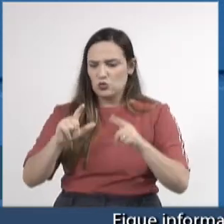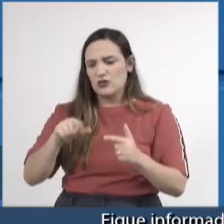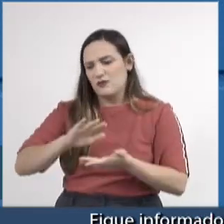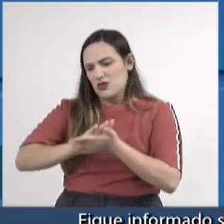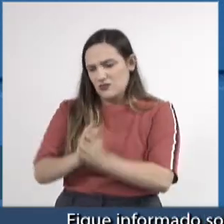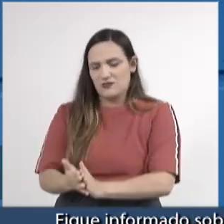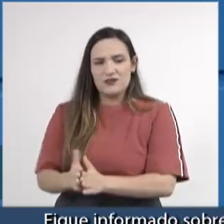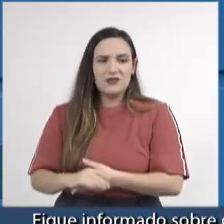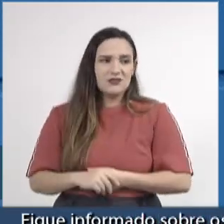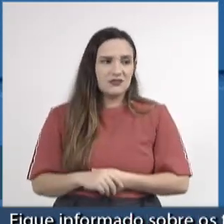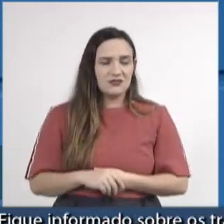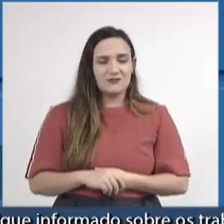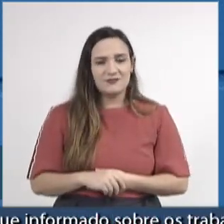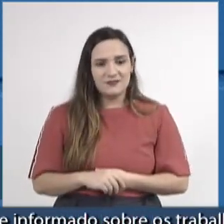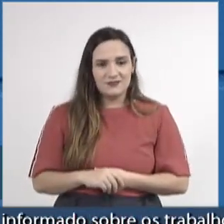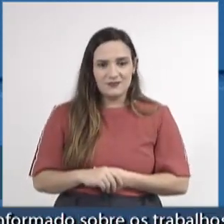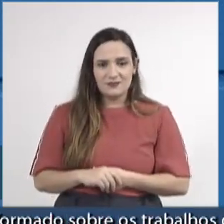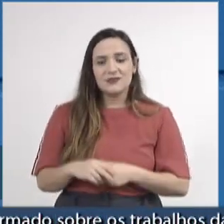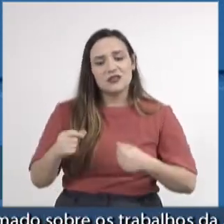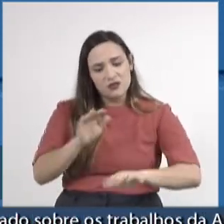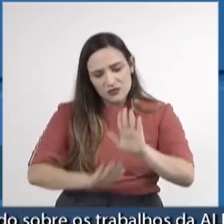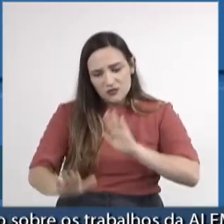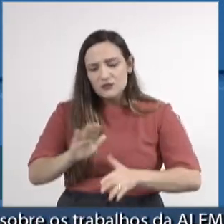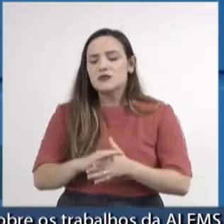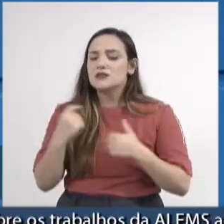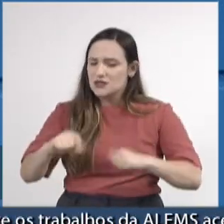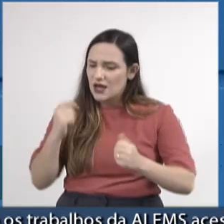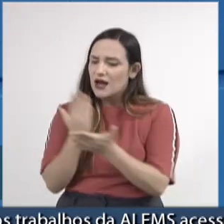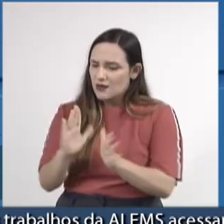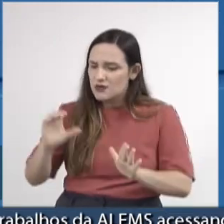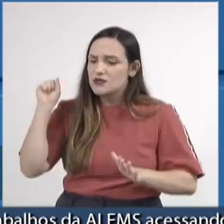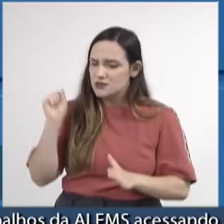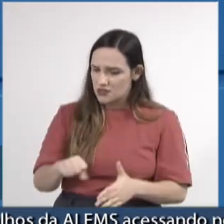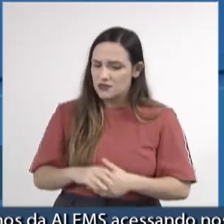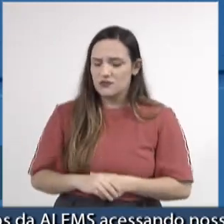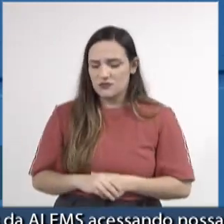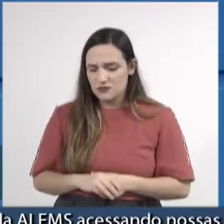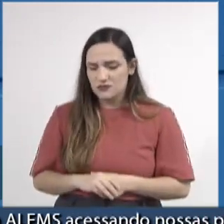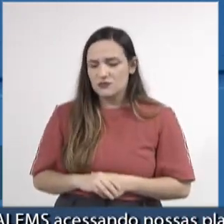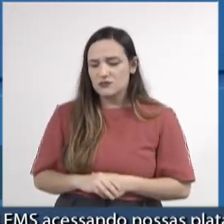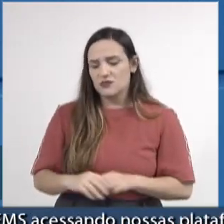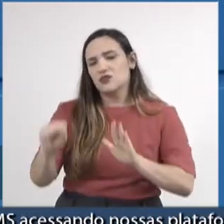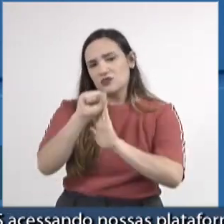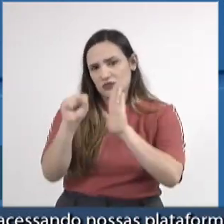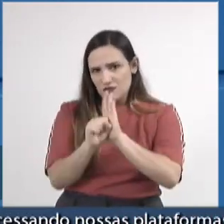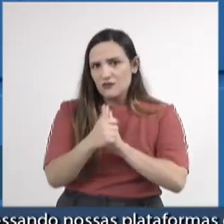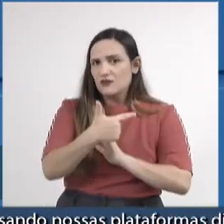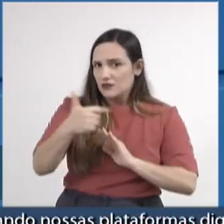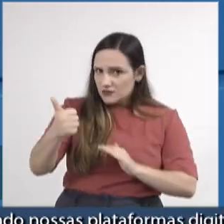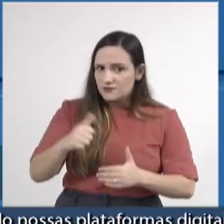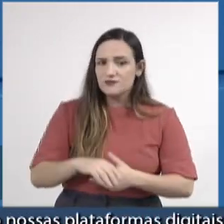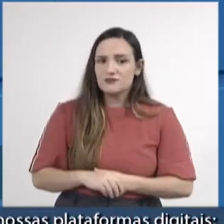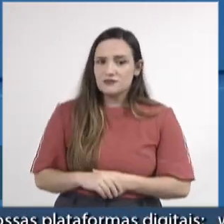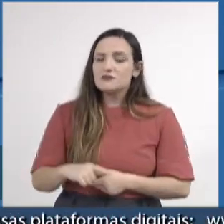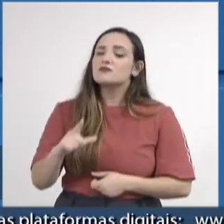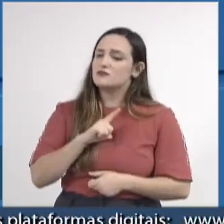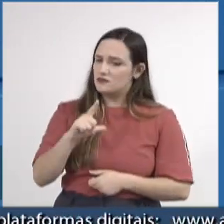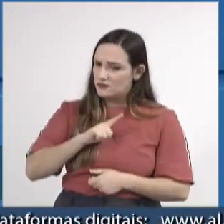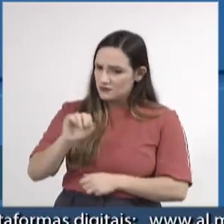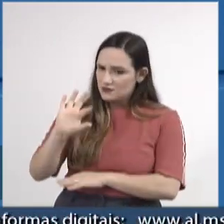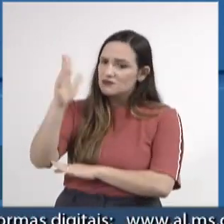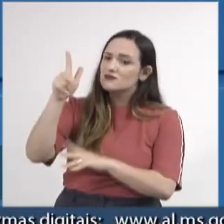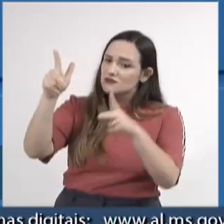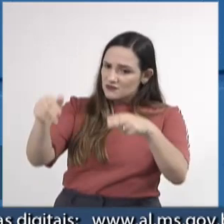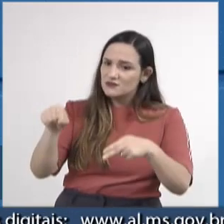racismo, a gente tem que tomar muito cuidado com isso. Nós temos que acabar com isso, porque, olha, no século XXI, a gente viver uma situação dessa